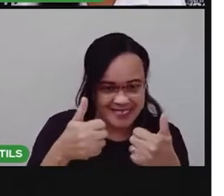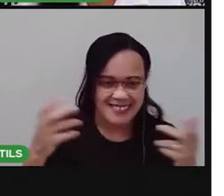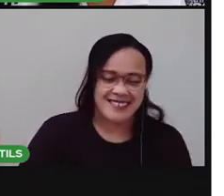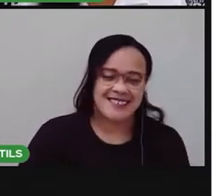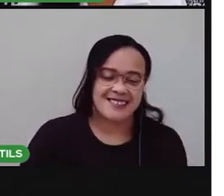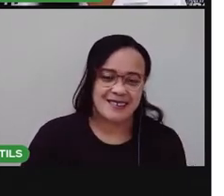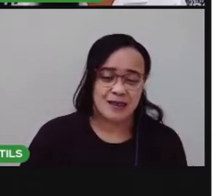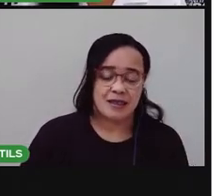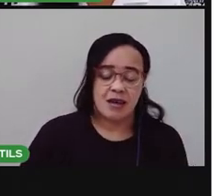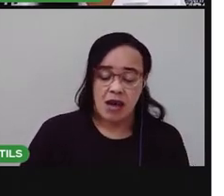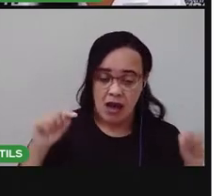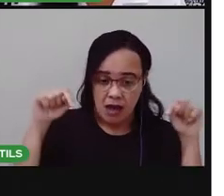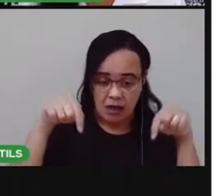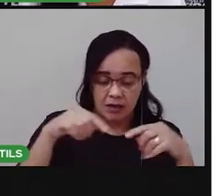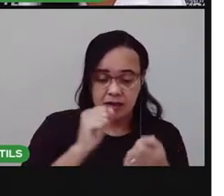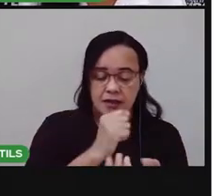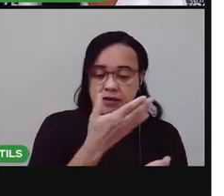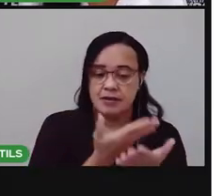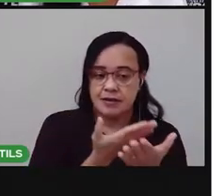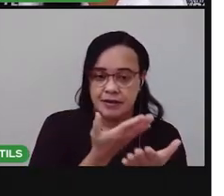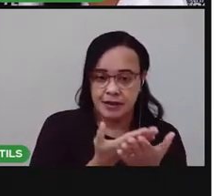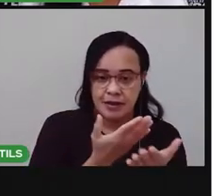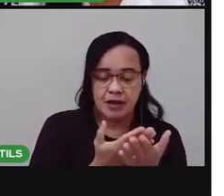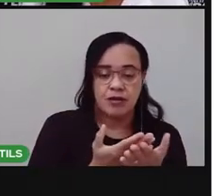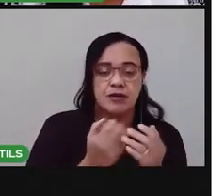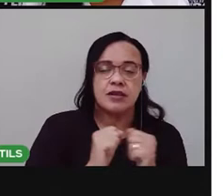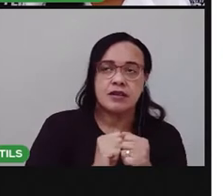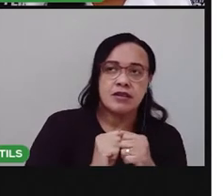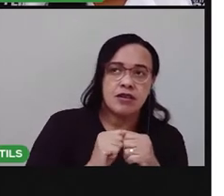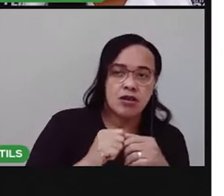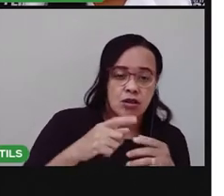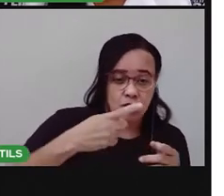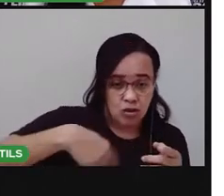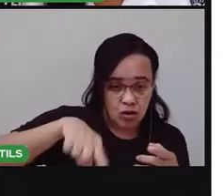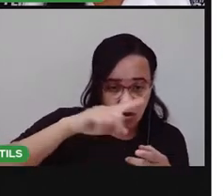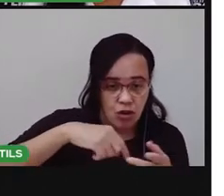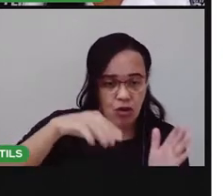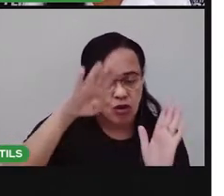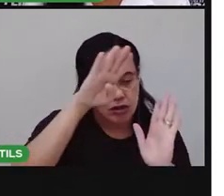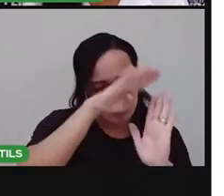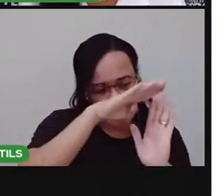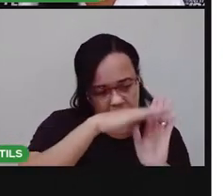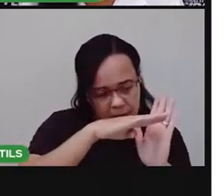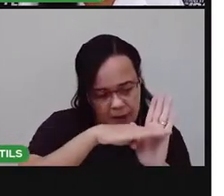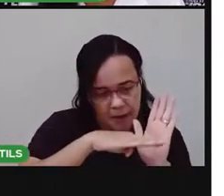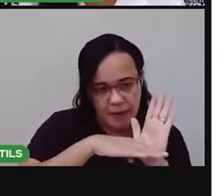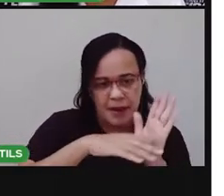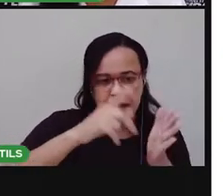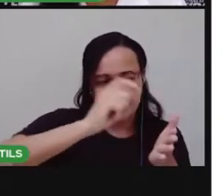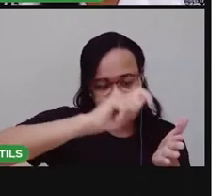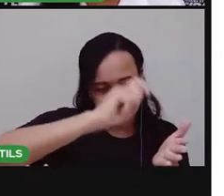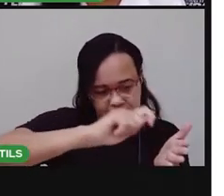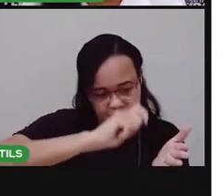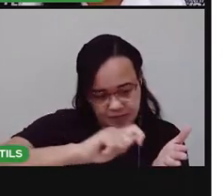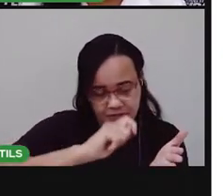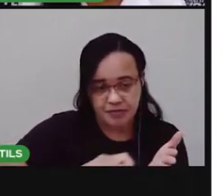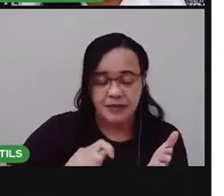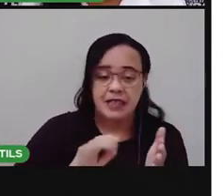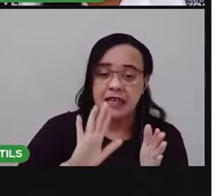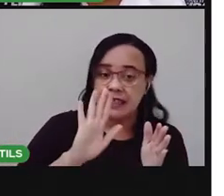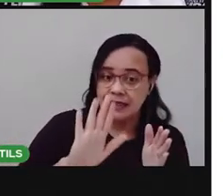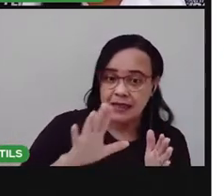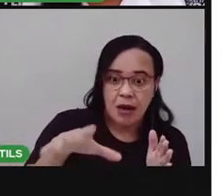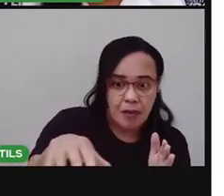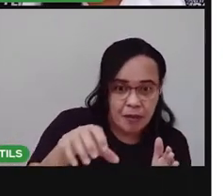Durante essa aula, crianças, a gente também vai escrever uma lista. Então, pra isso, eu vou precisar que você já deixe